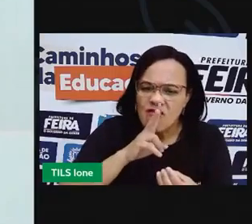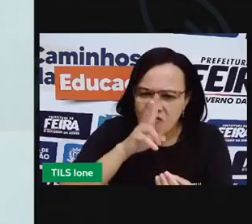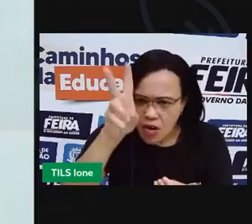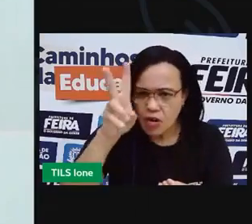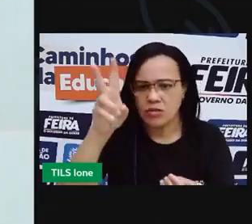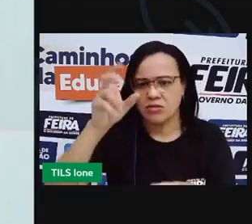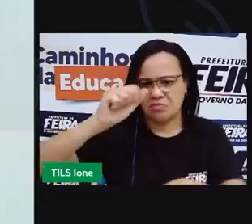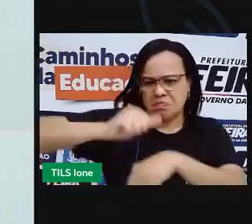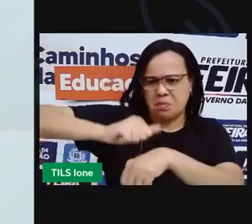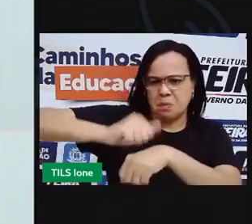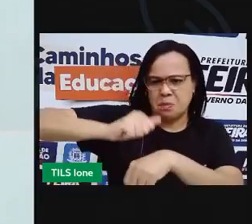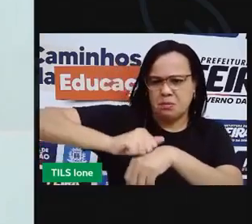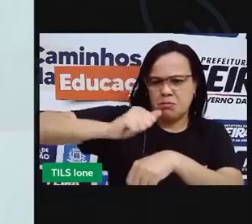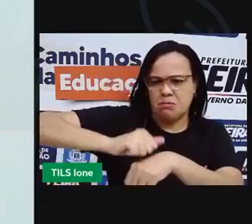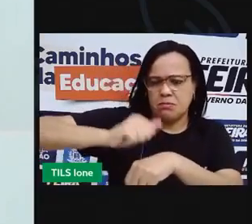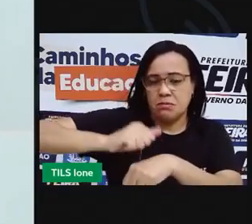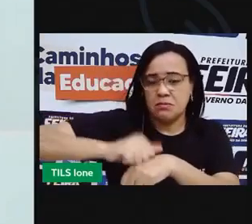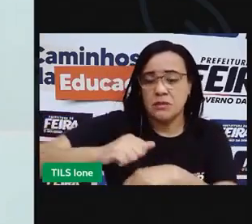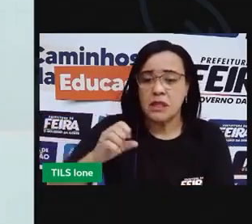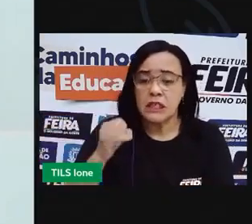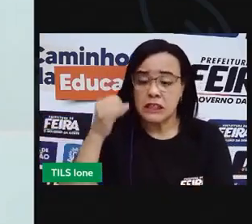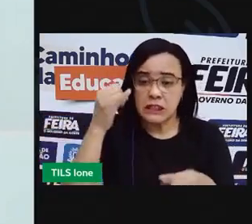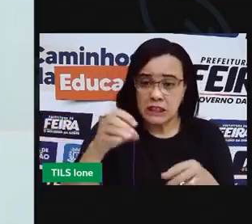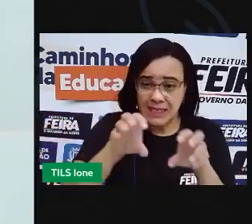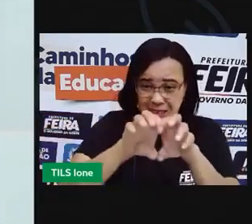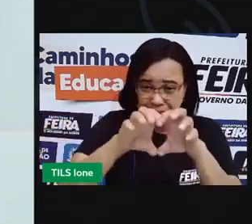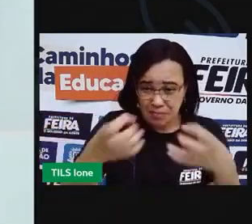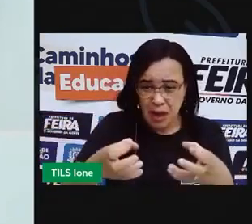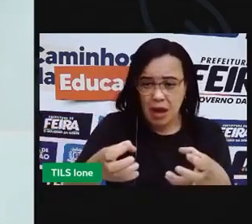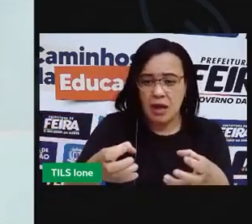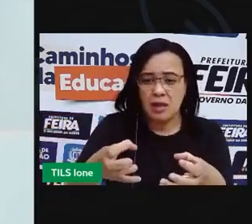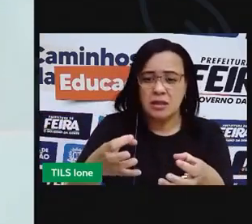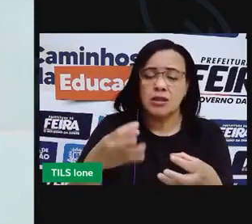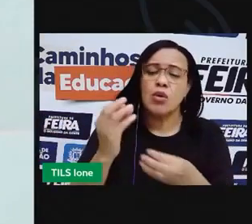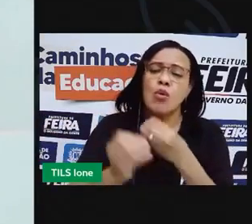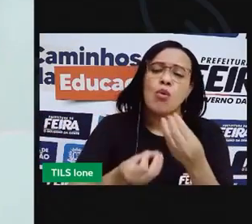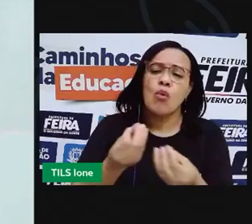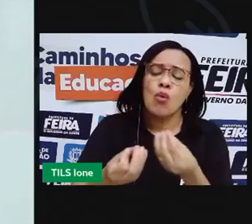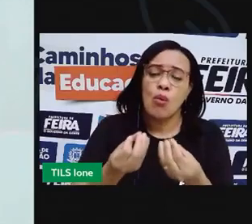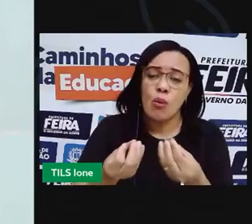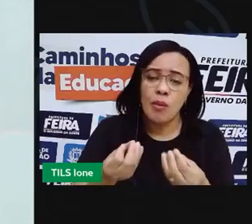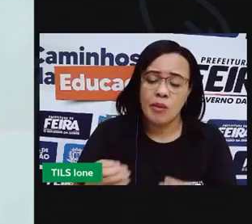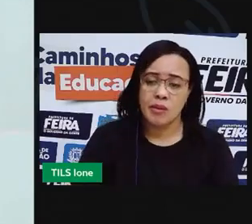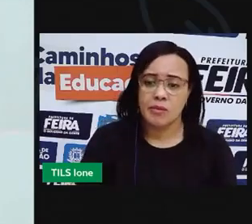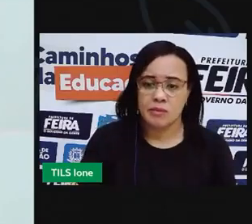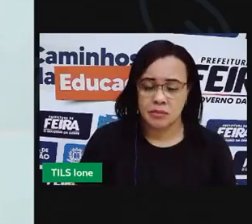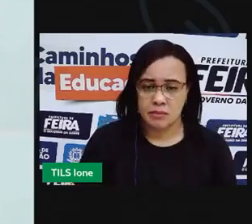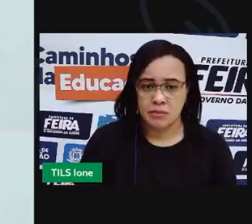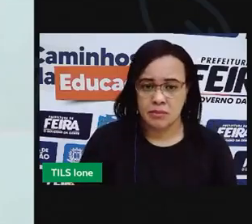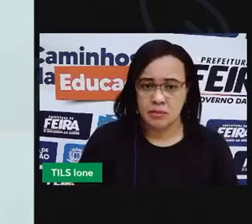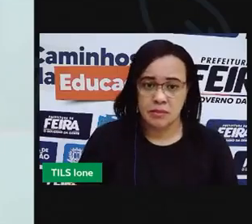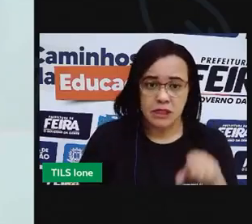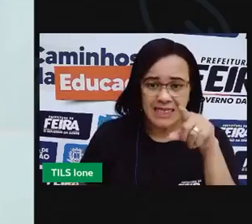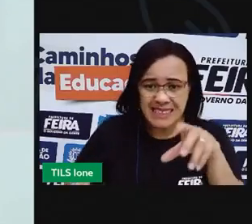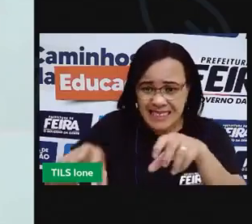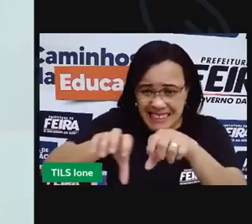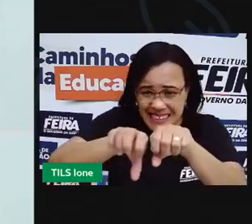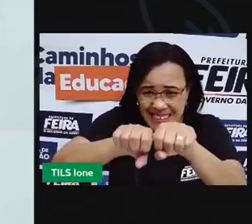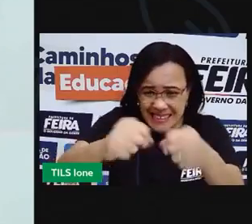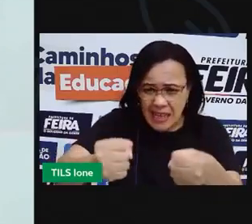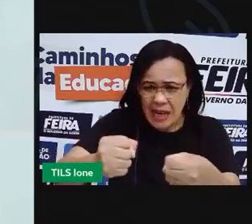resistente e quando ele está quebrado ele pode costar